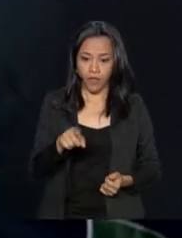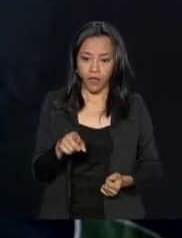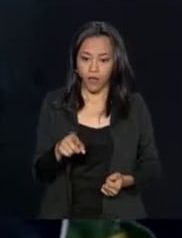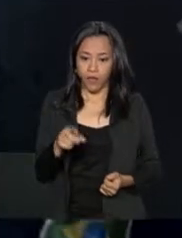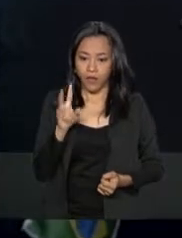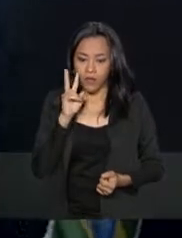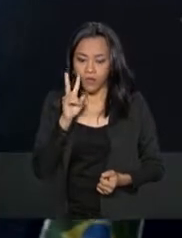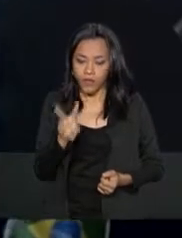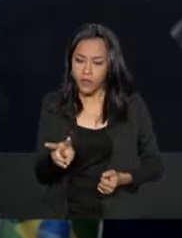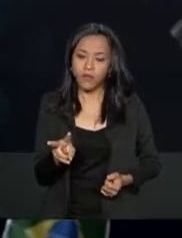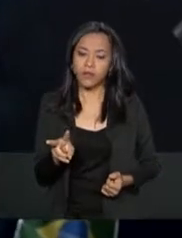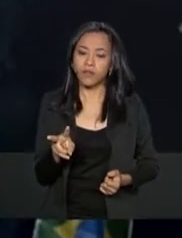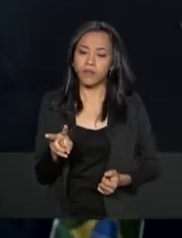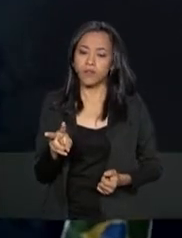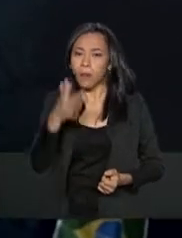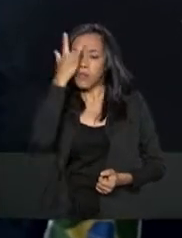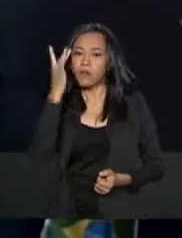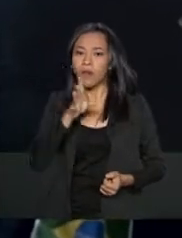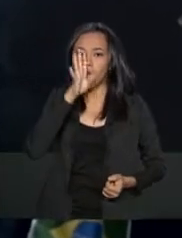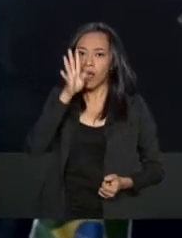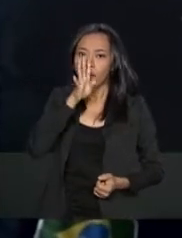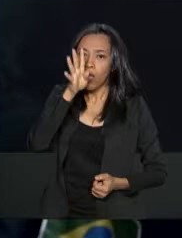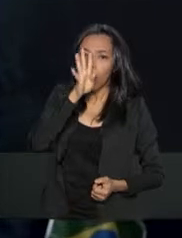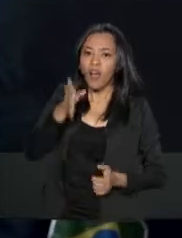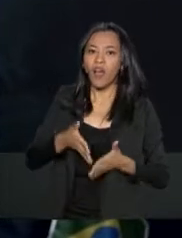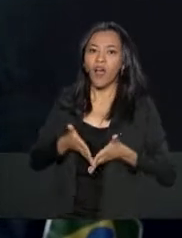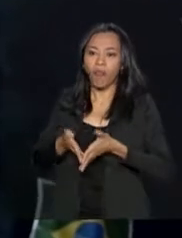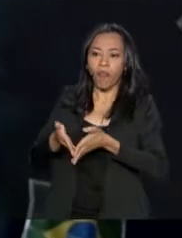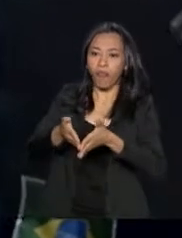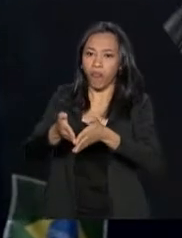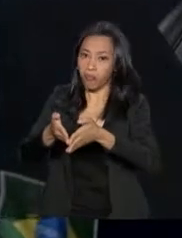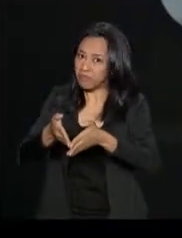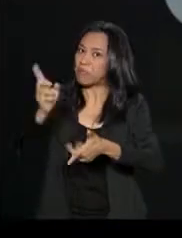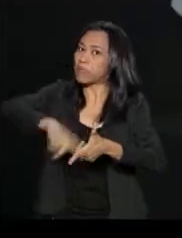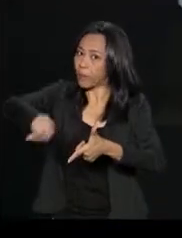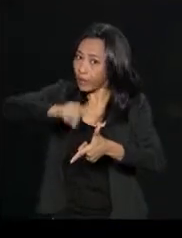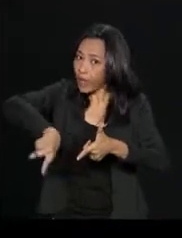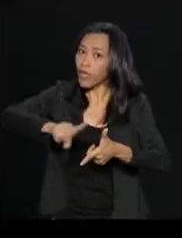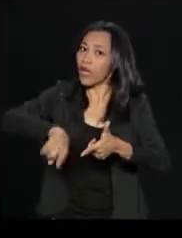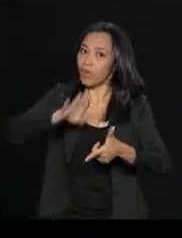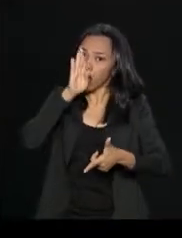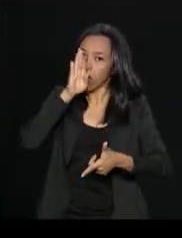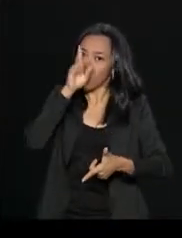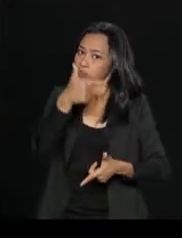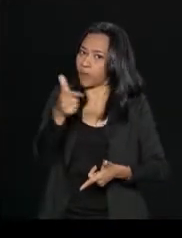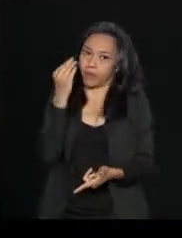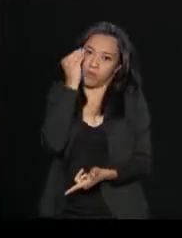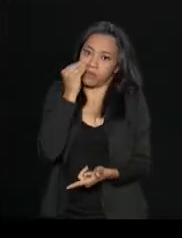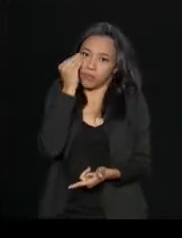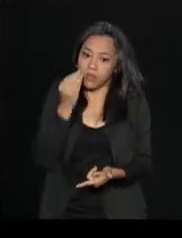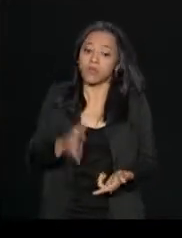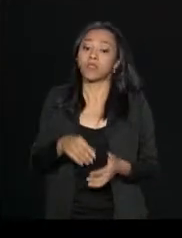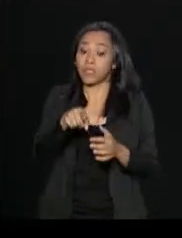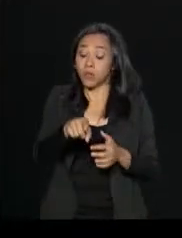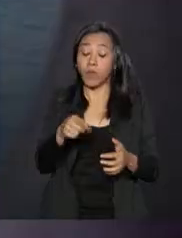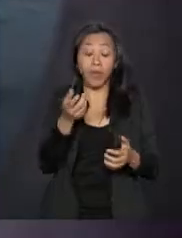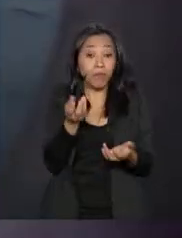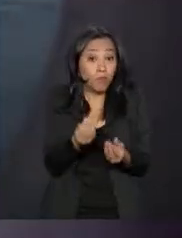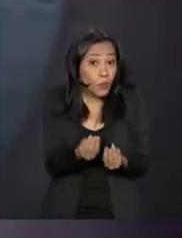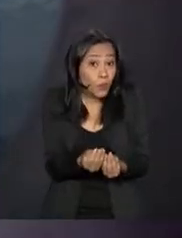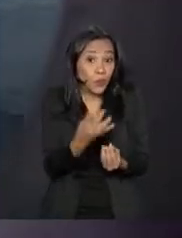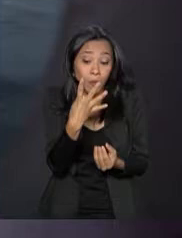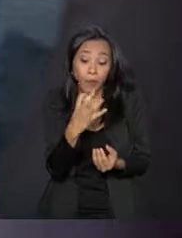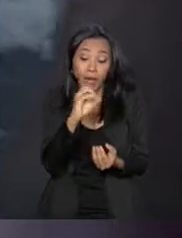velezador, aquele aventureiro, querer fazer uma coisa dessas que pode dar problema. São 40 horas de mar agitado.